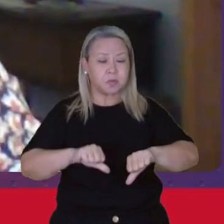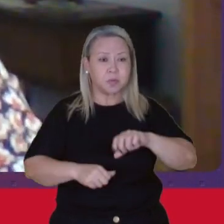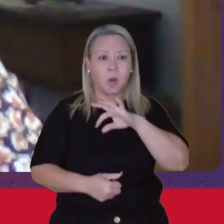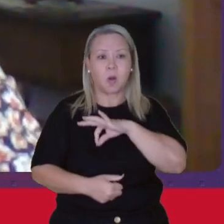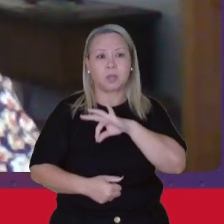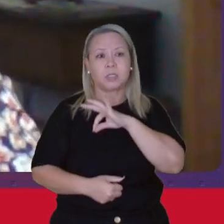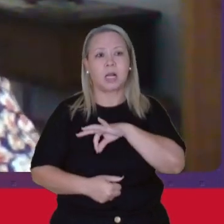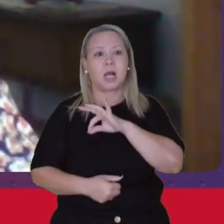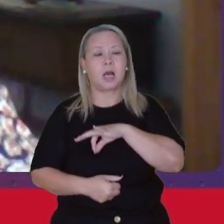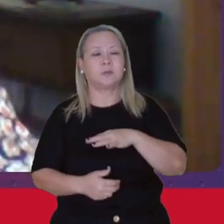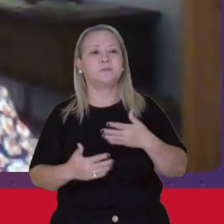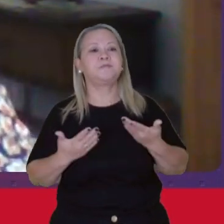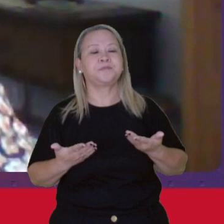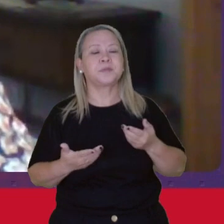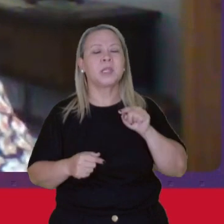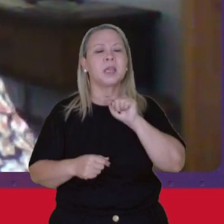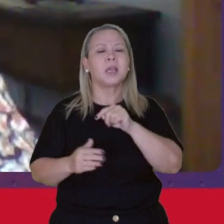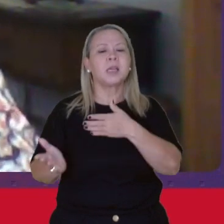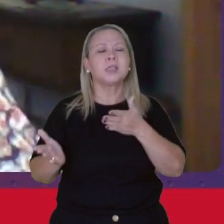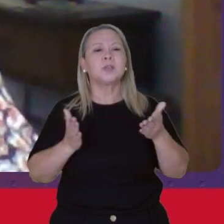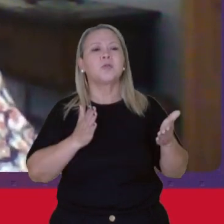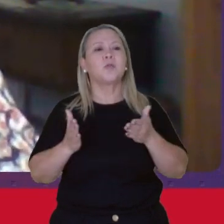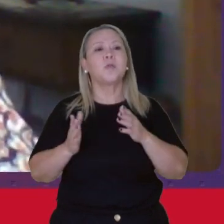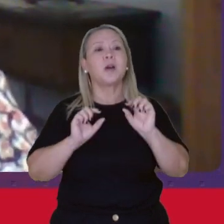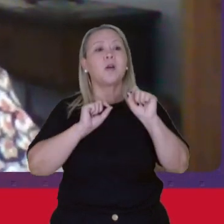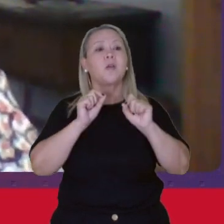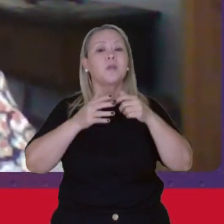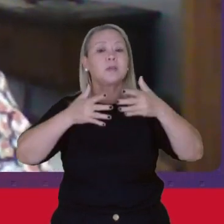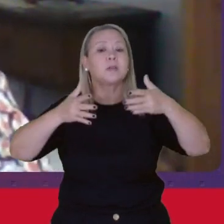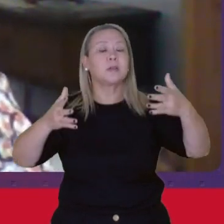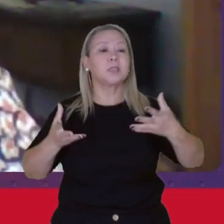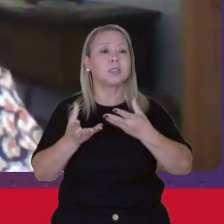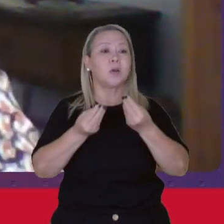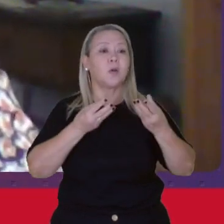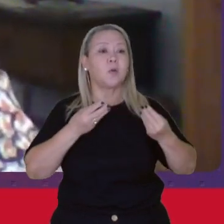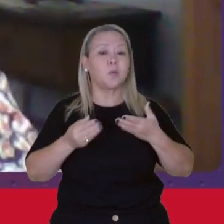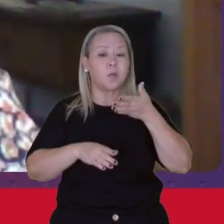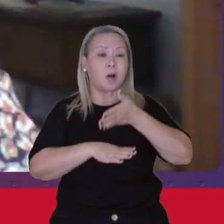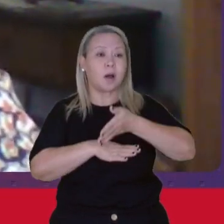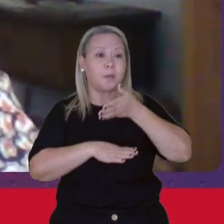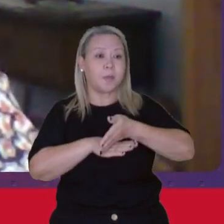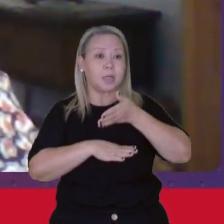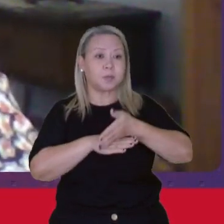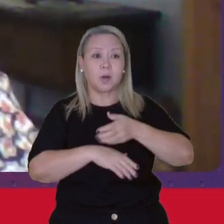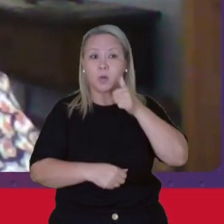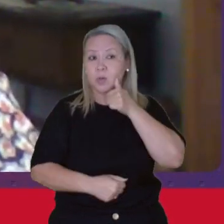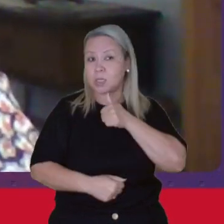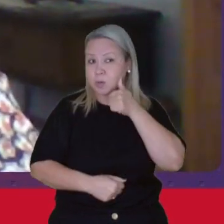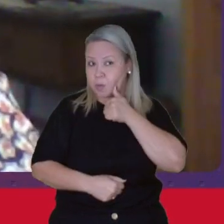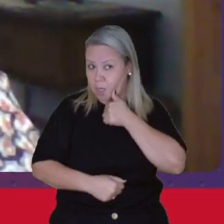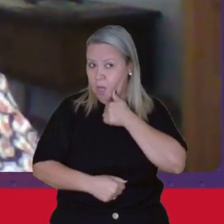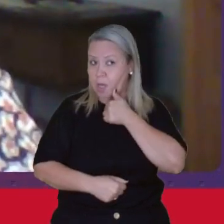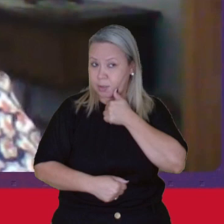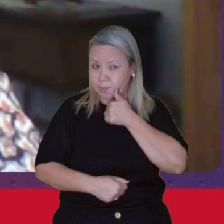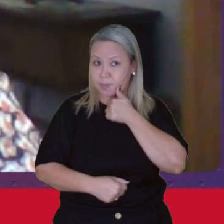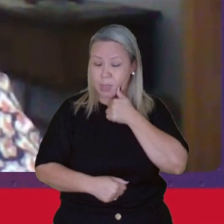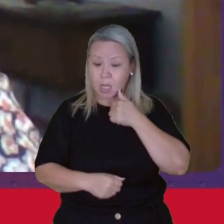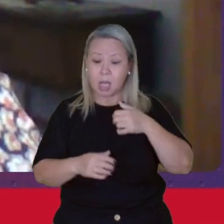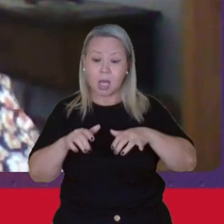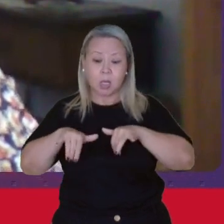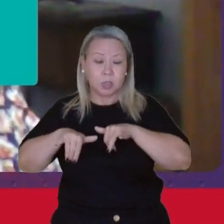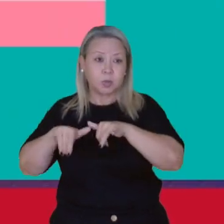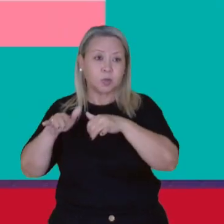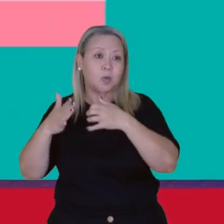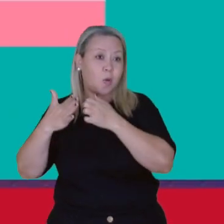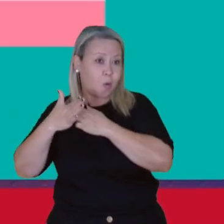Isso num período em que cresceu muito a participação das mulheres no mercado de